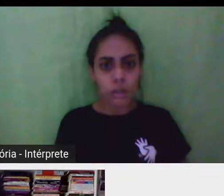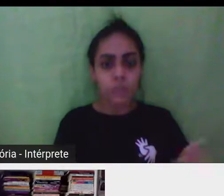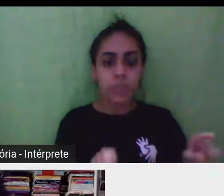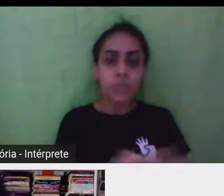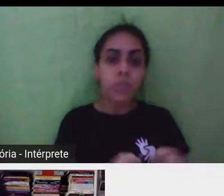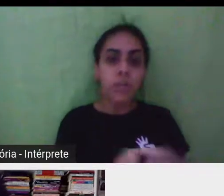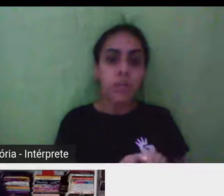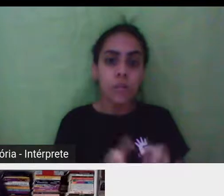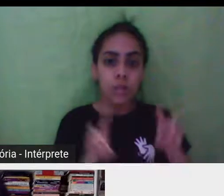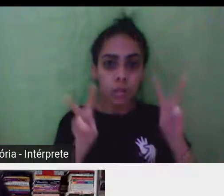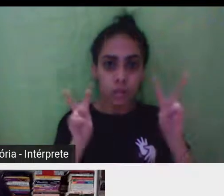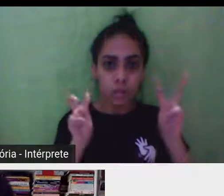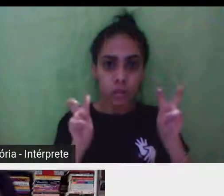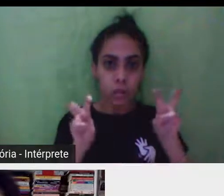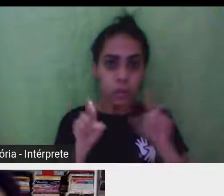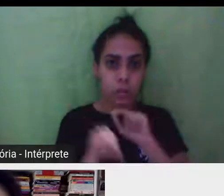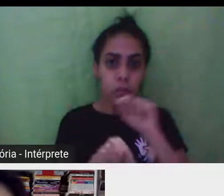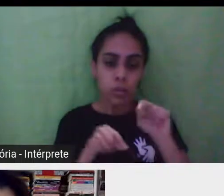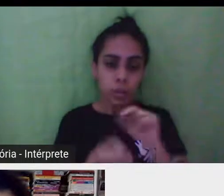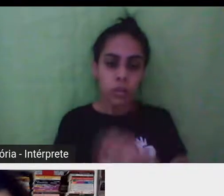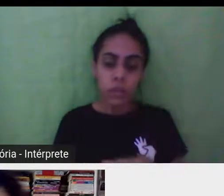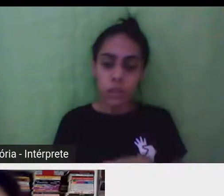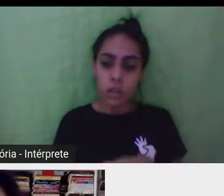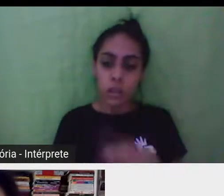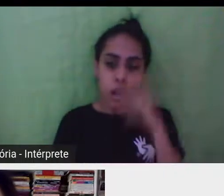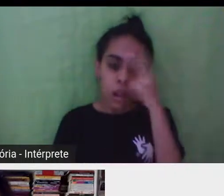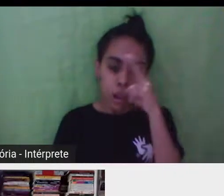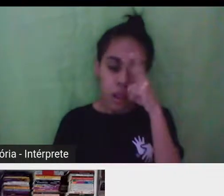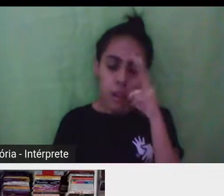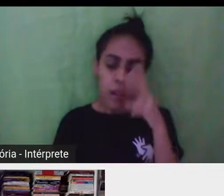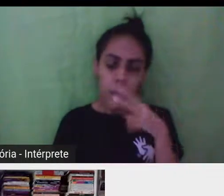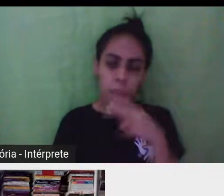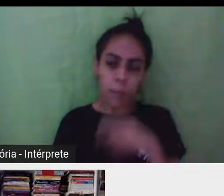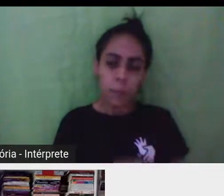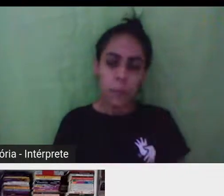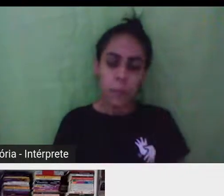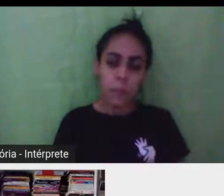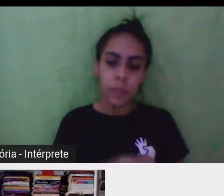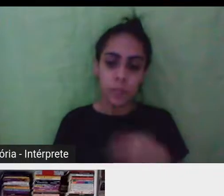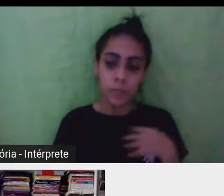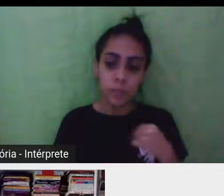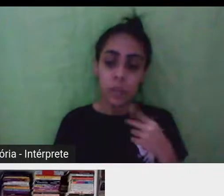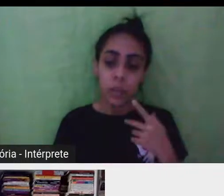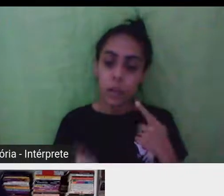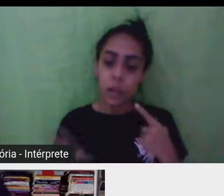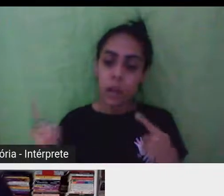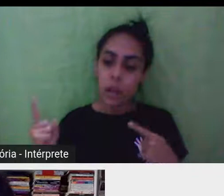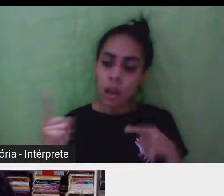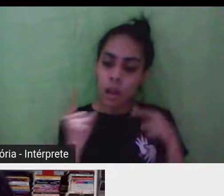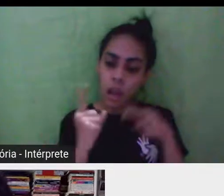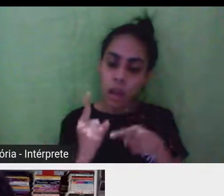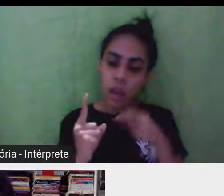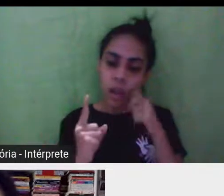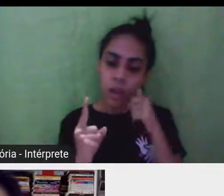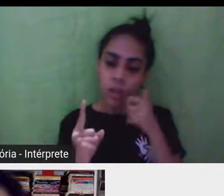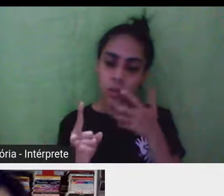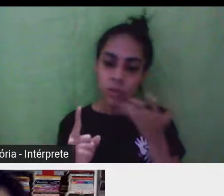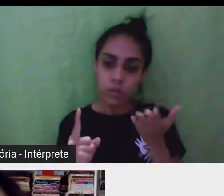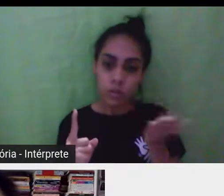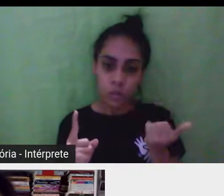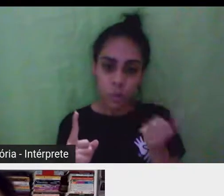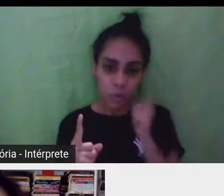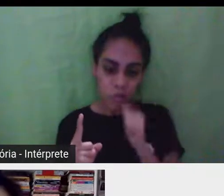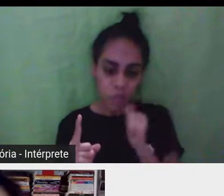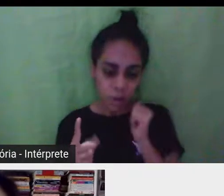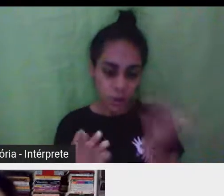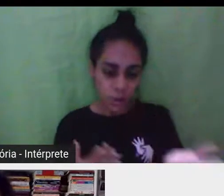relação mãe e filha, porque ela vai encontrar uma moça muito jovem que tem uma filha pequena e sua